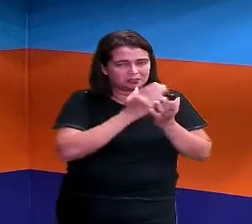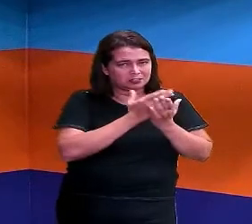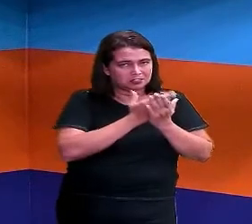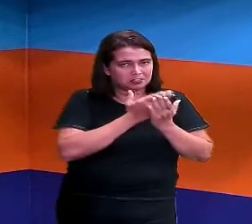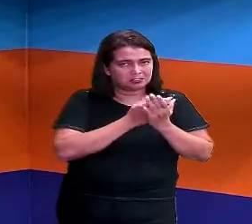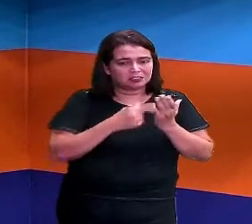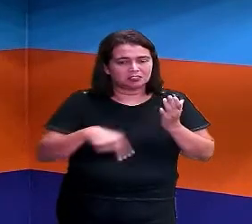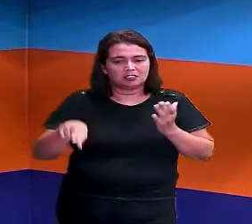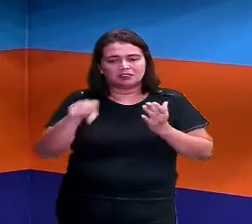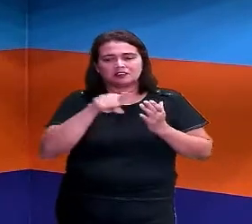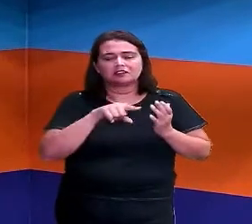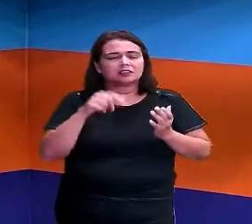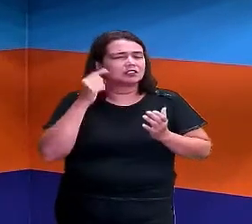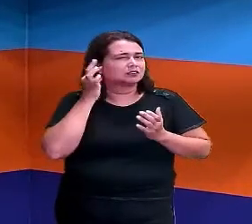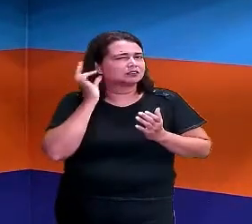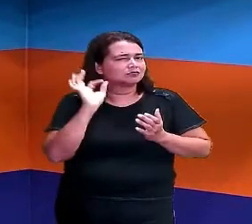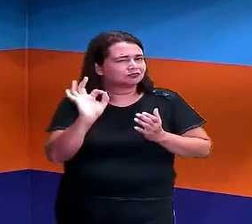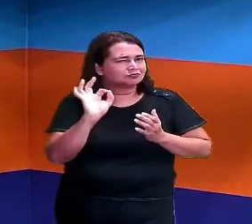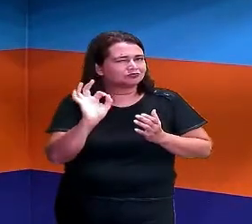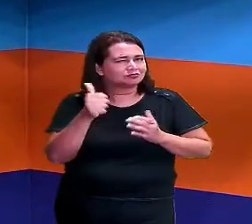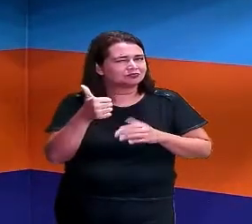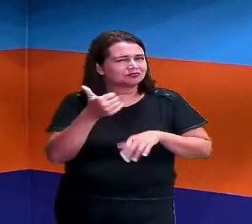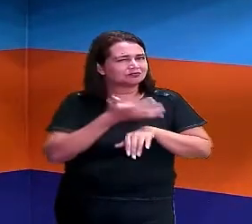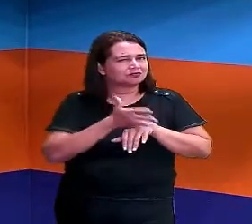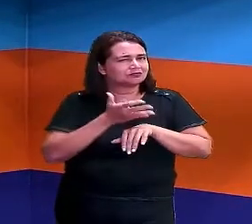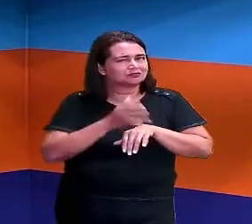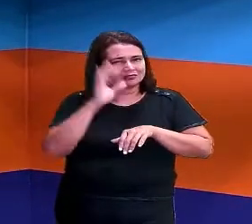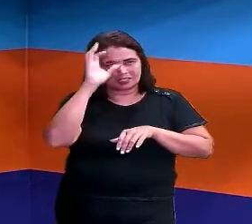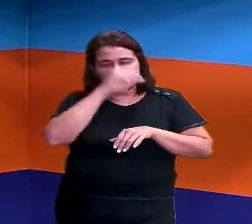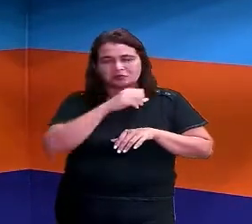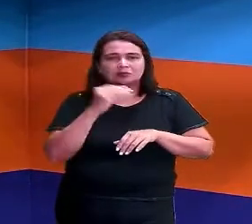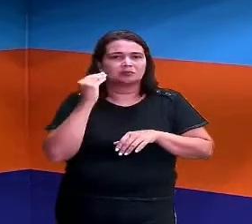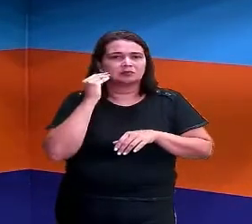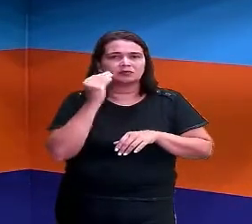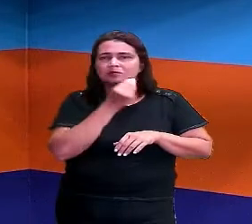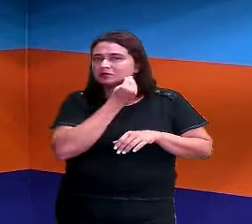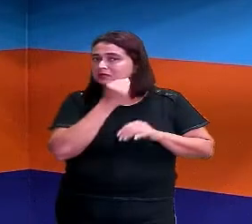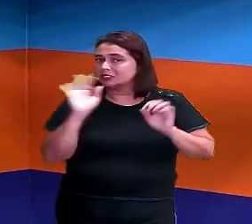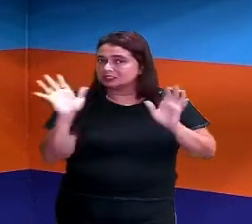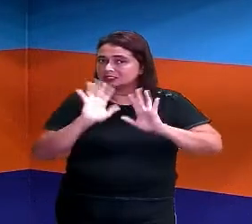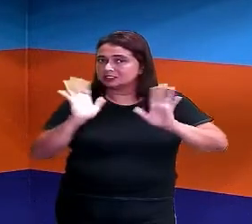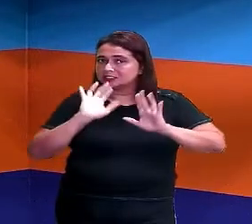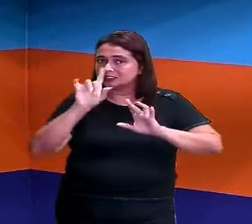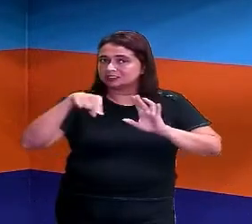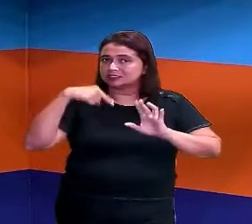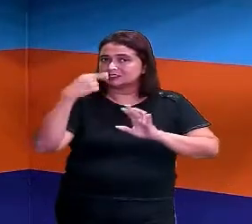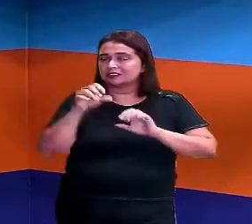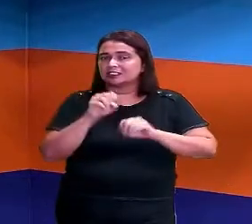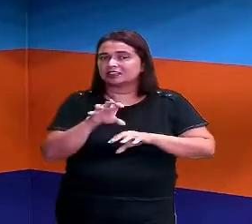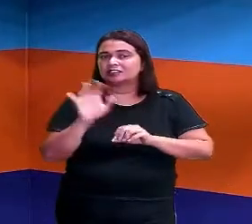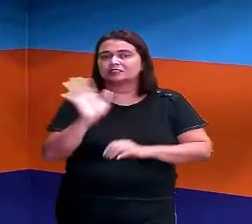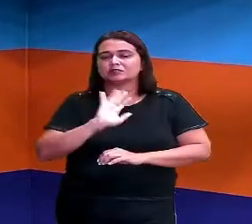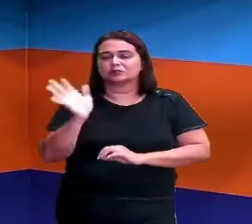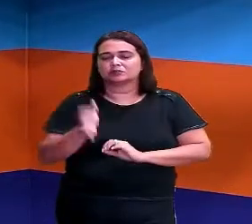vocês vão ficar, ó, craques, tá certo? Um beijo e até a próxima aula. Tchau, tchau!